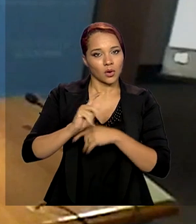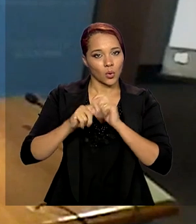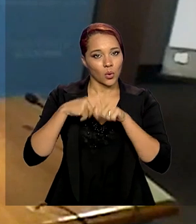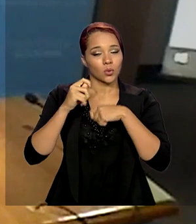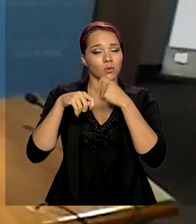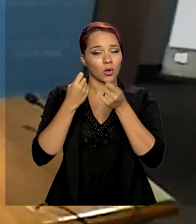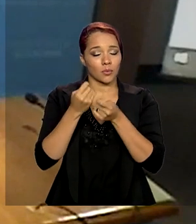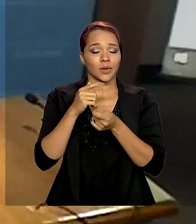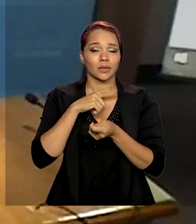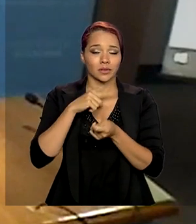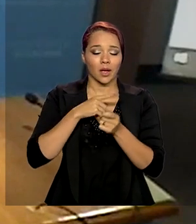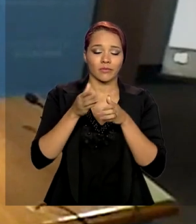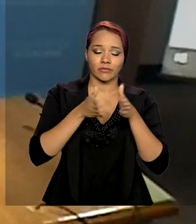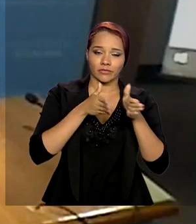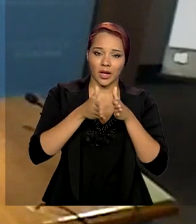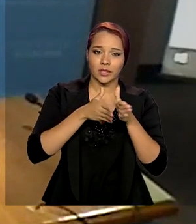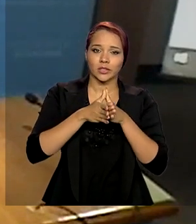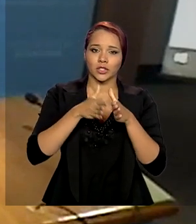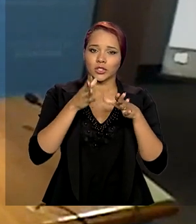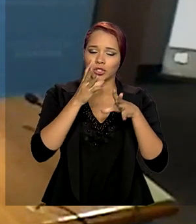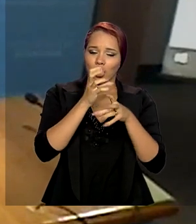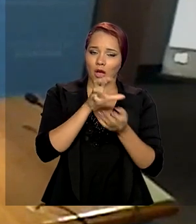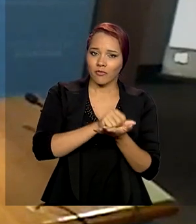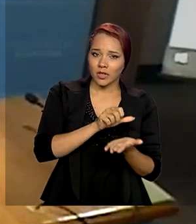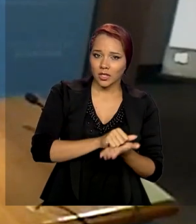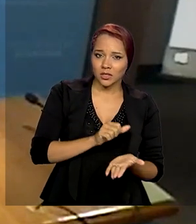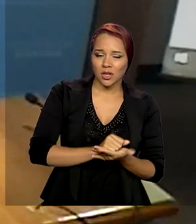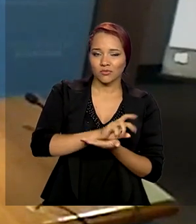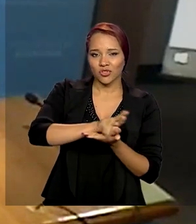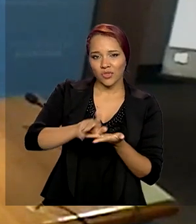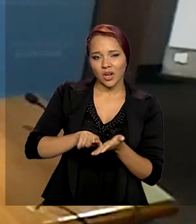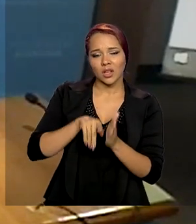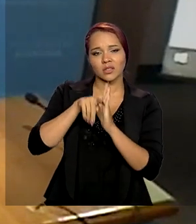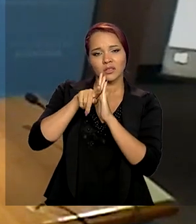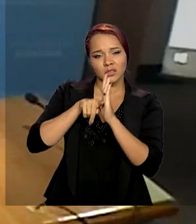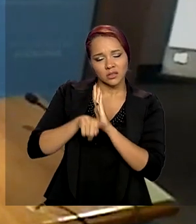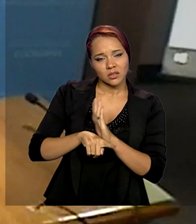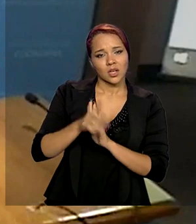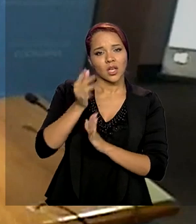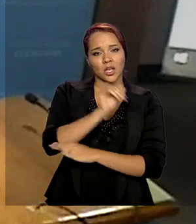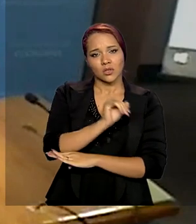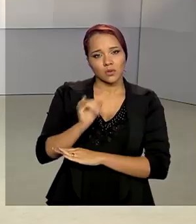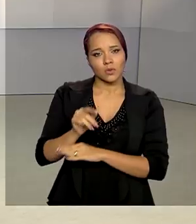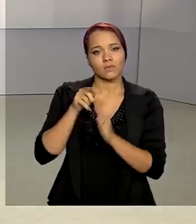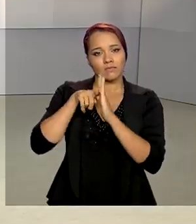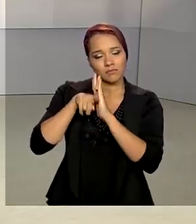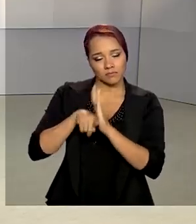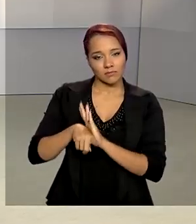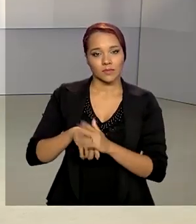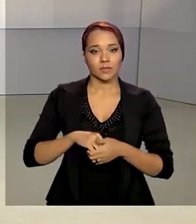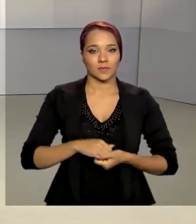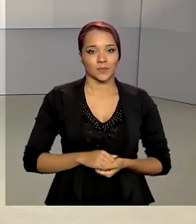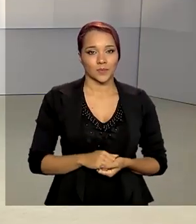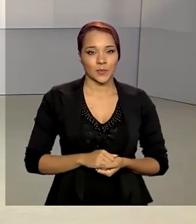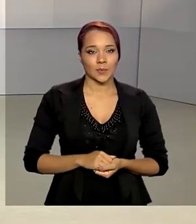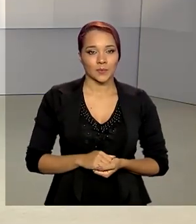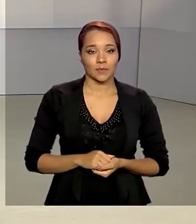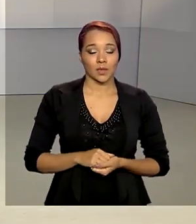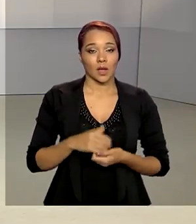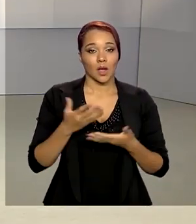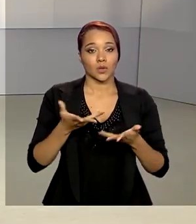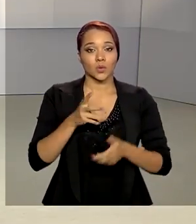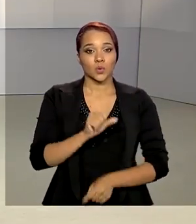ainda estão em fase de mensuração por diversos analistas, por diversos institutos de pesquisa. Está